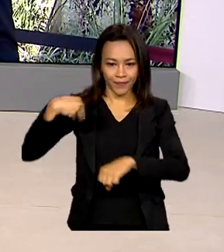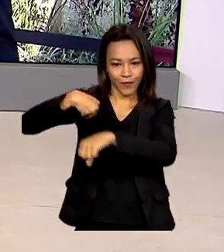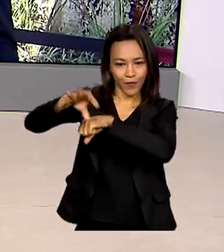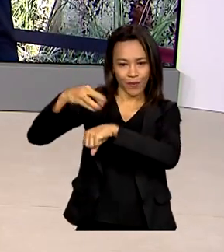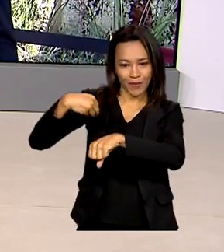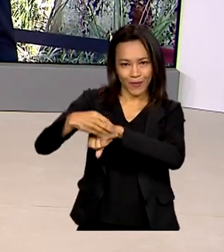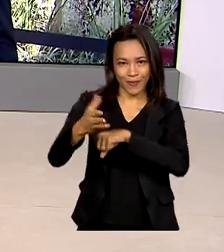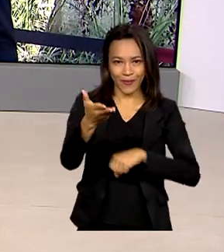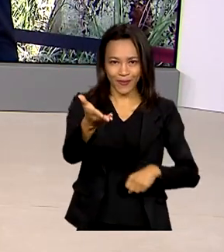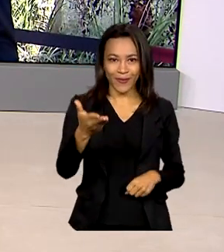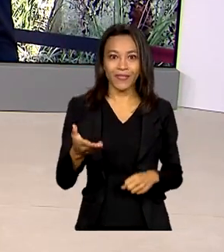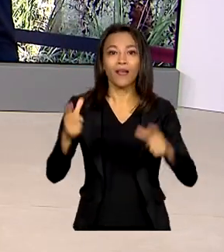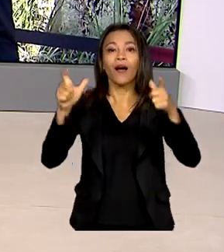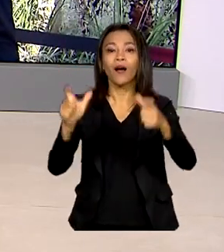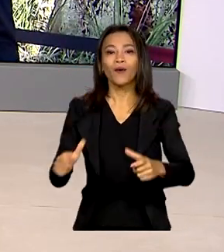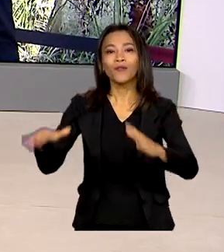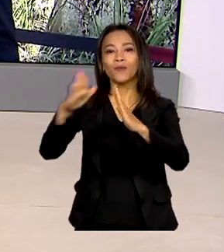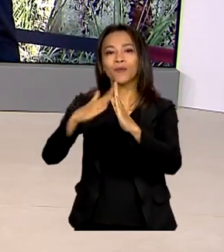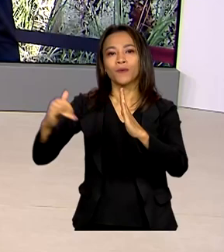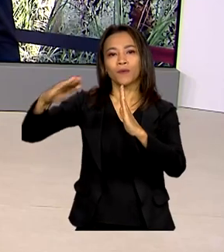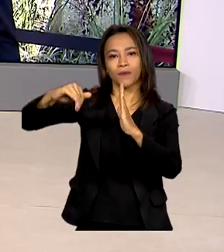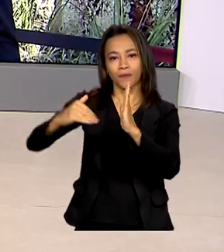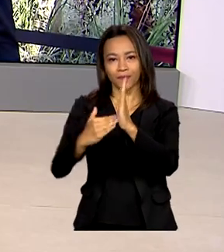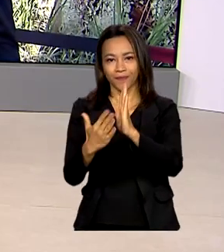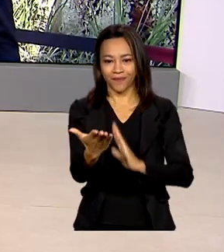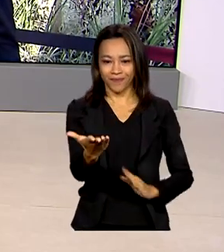gente direto do Alvorada. Bom dia, Glauco!